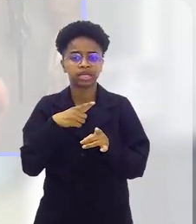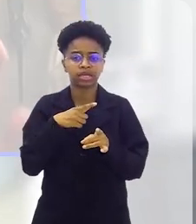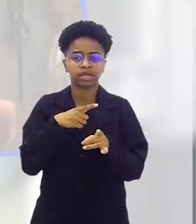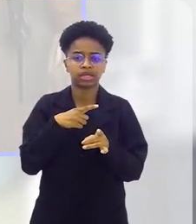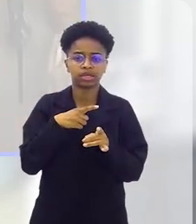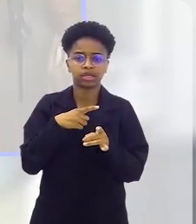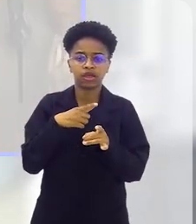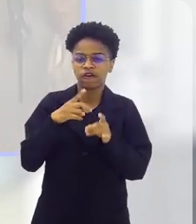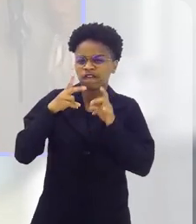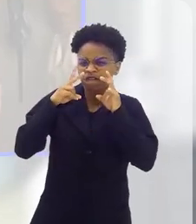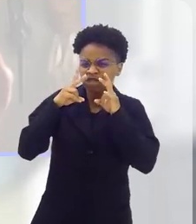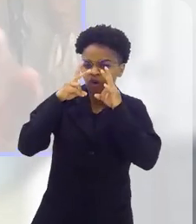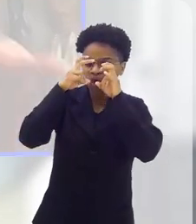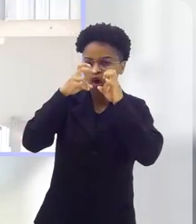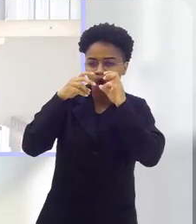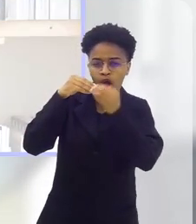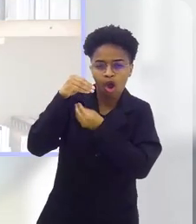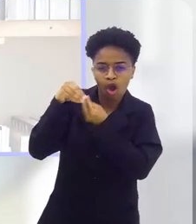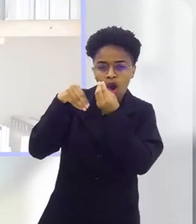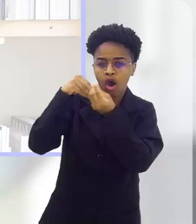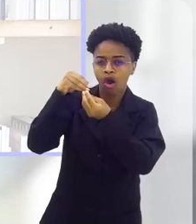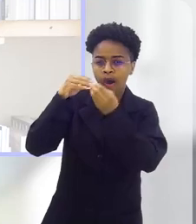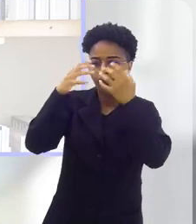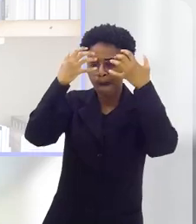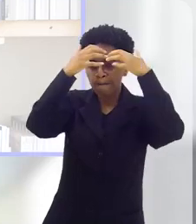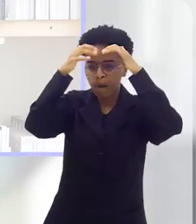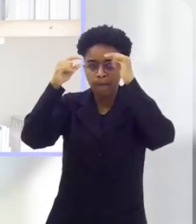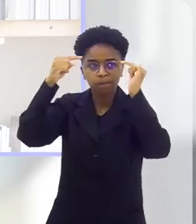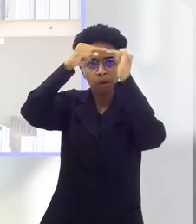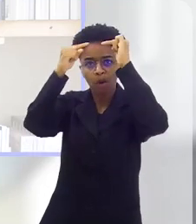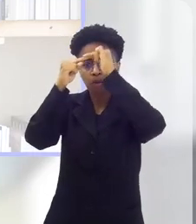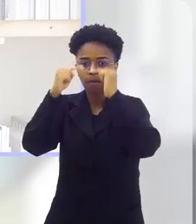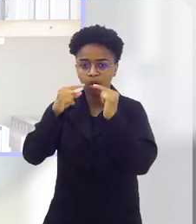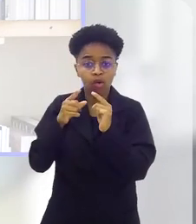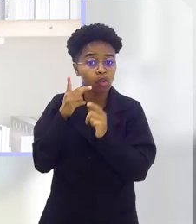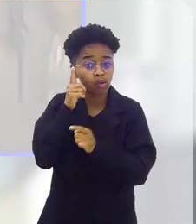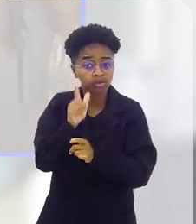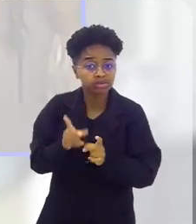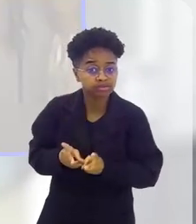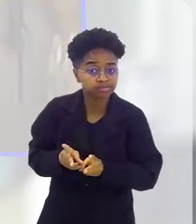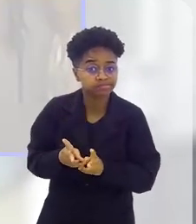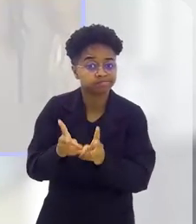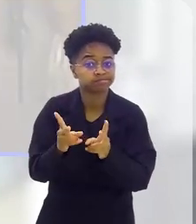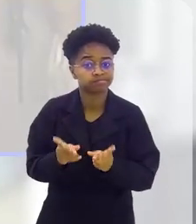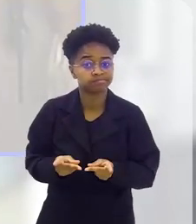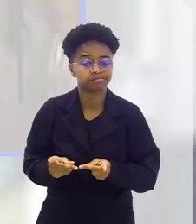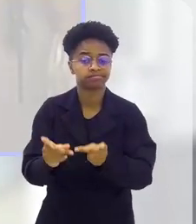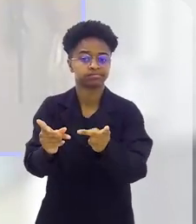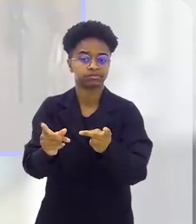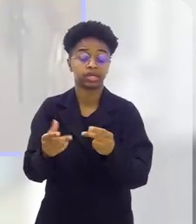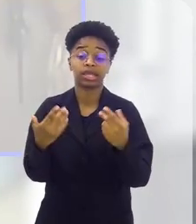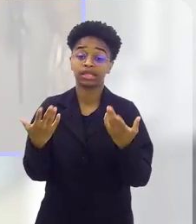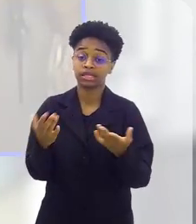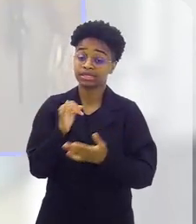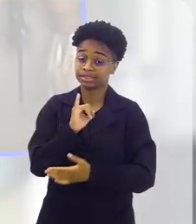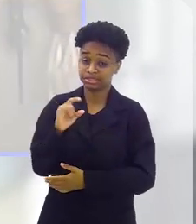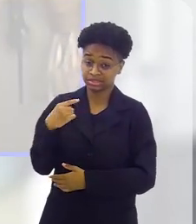neurais estão ficando fortes para elas ficarem permanentes. Então, se a gente